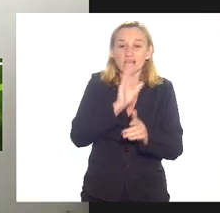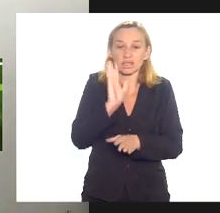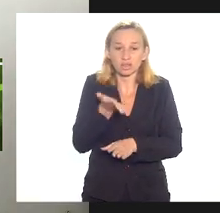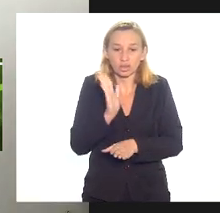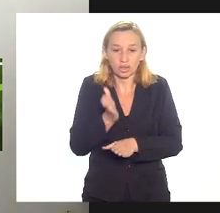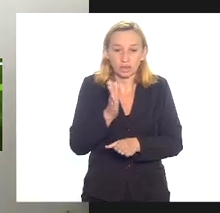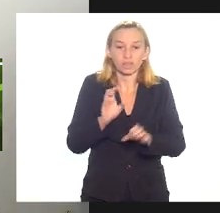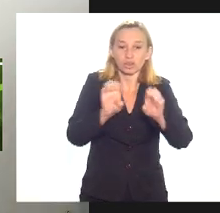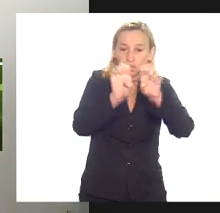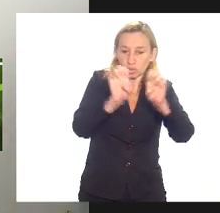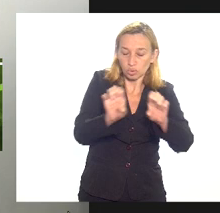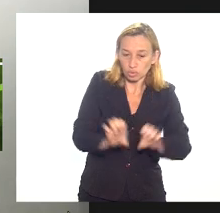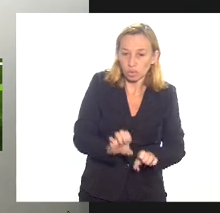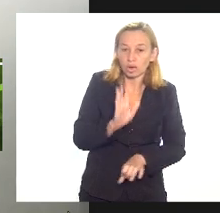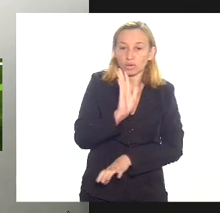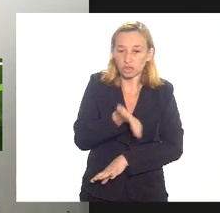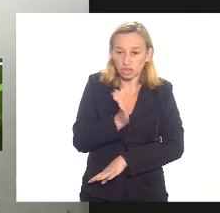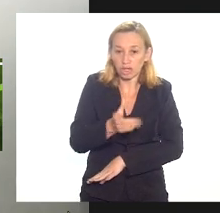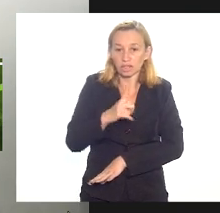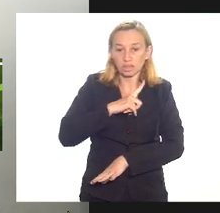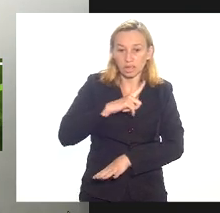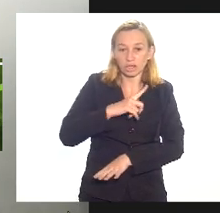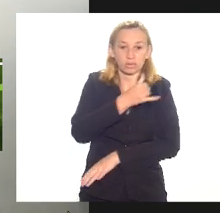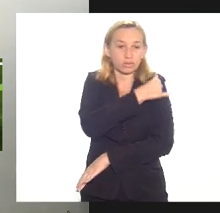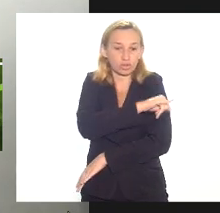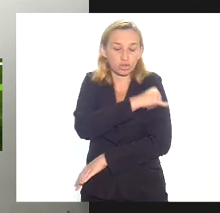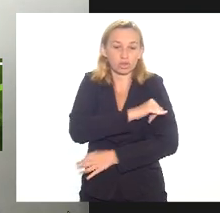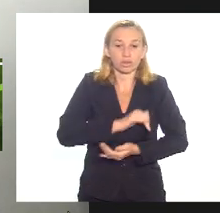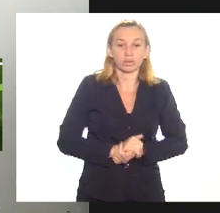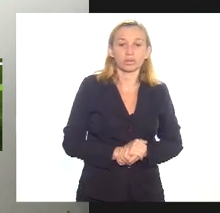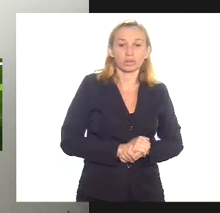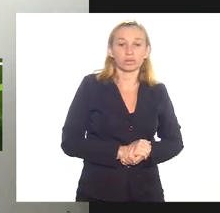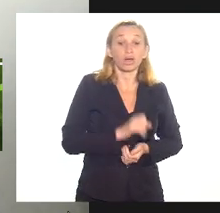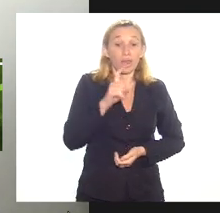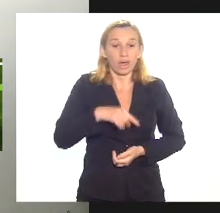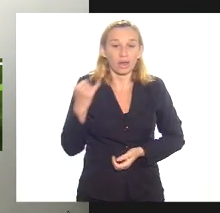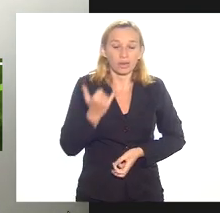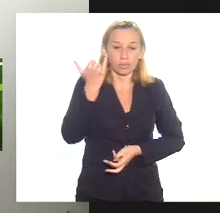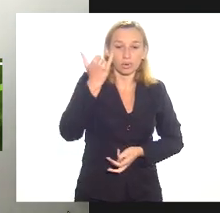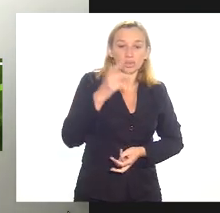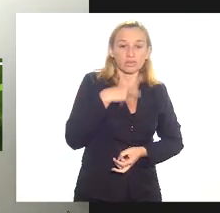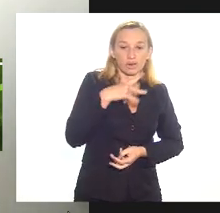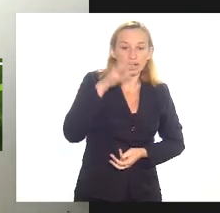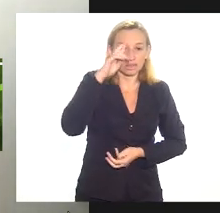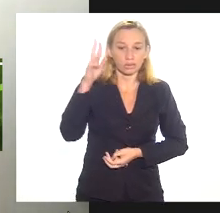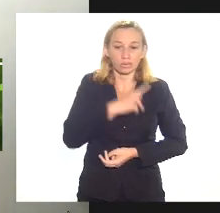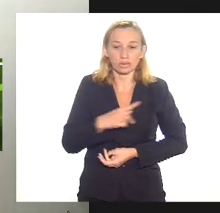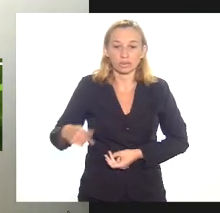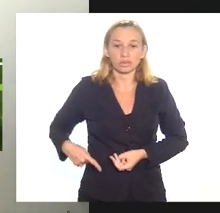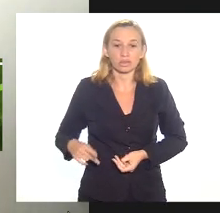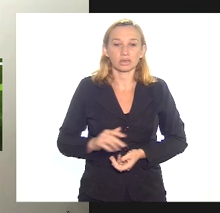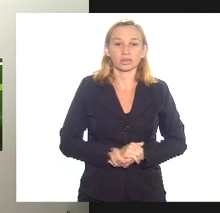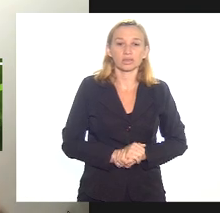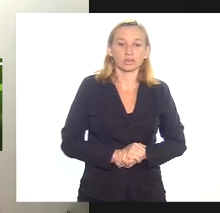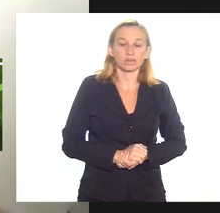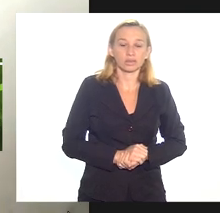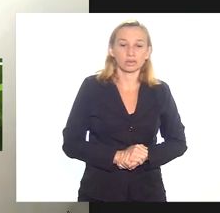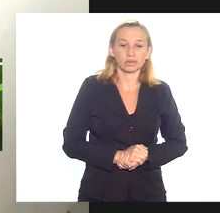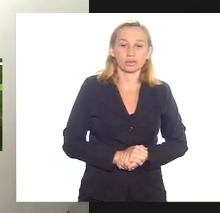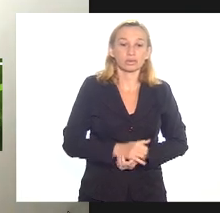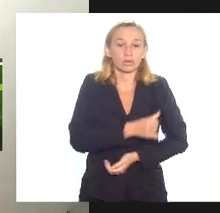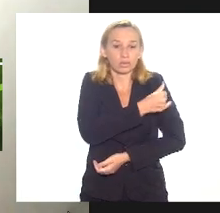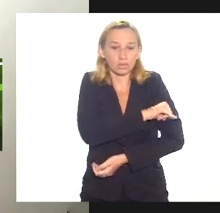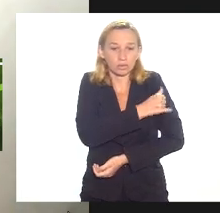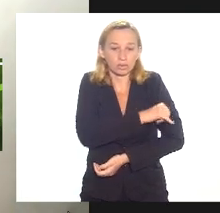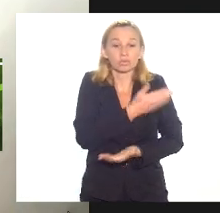estrutural que a gente já tem no Rio de Janeiro é importante dizer senhor presidente que é isso o Rio de